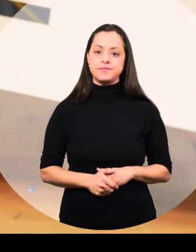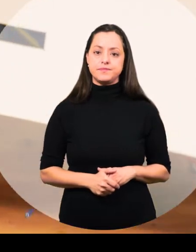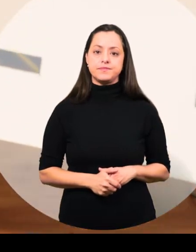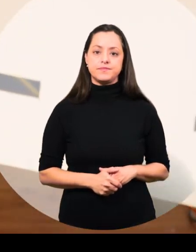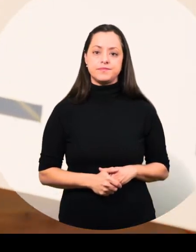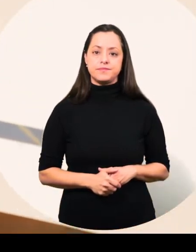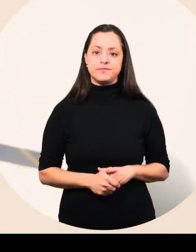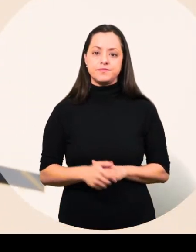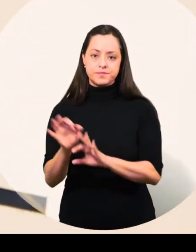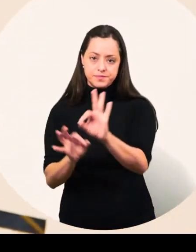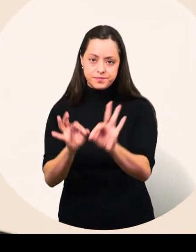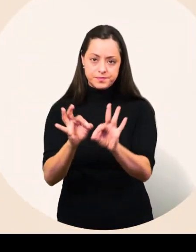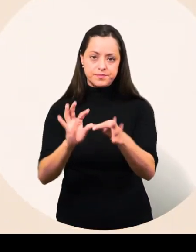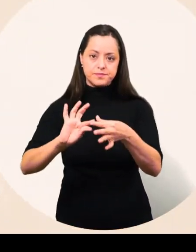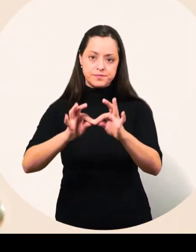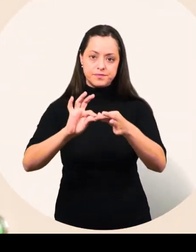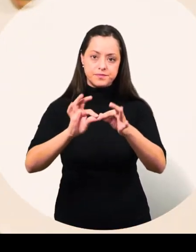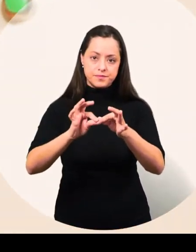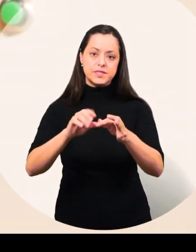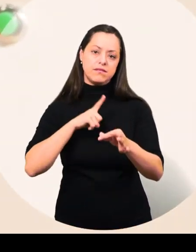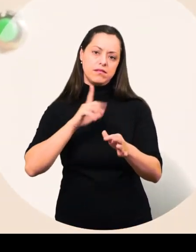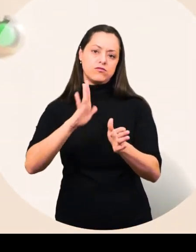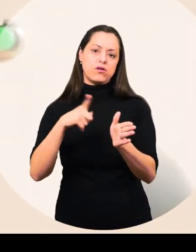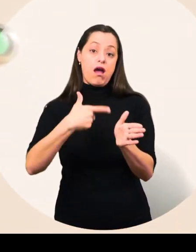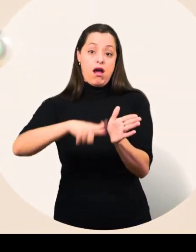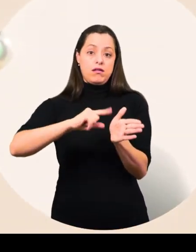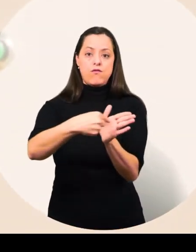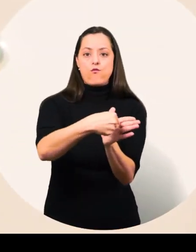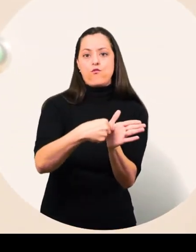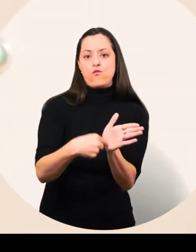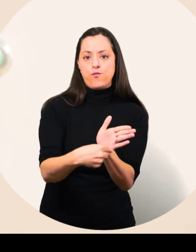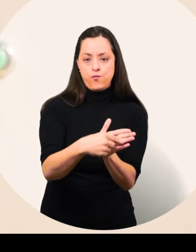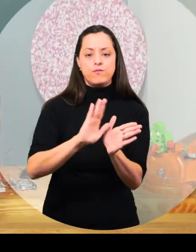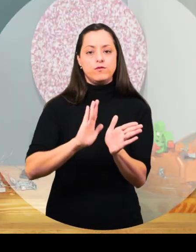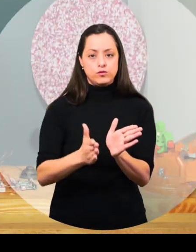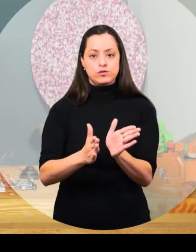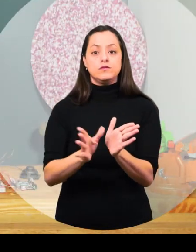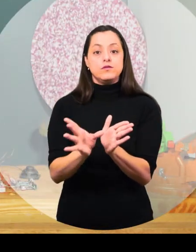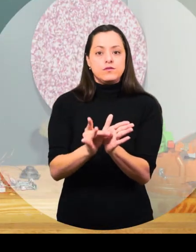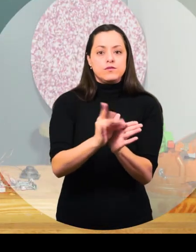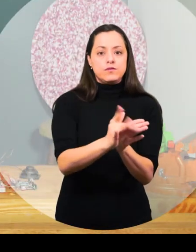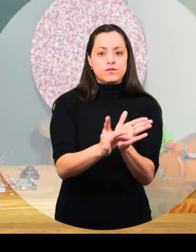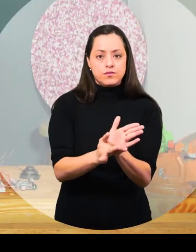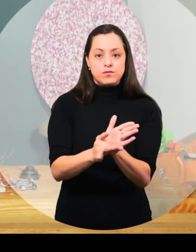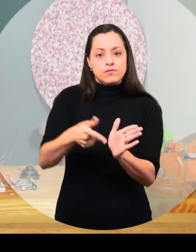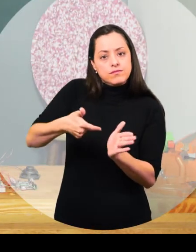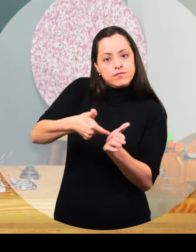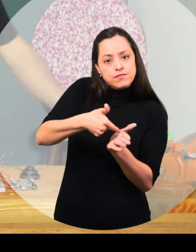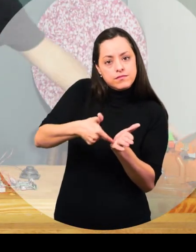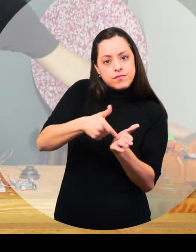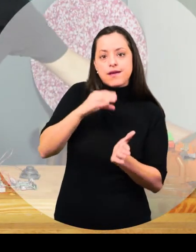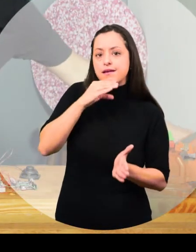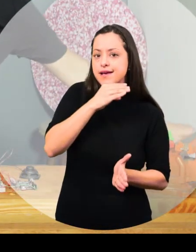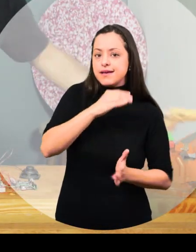Você encaixa eles pelos furos feitos pela cortadora laser. E cola atrás com